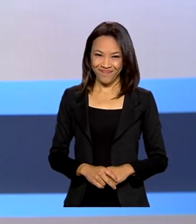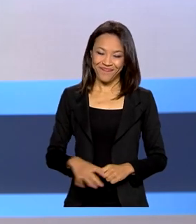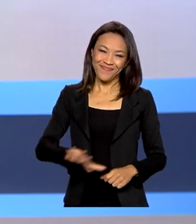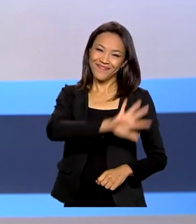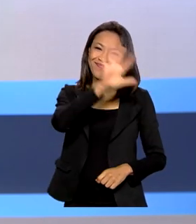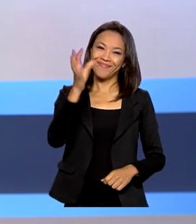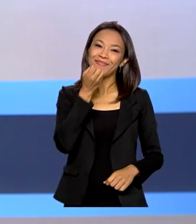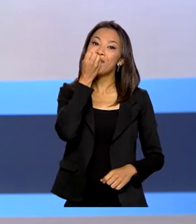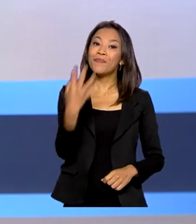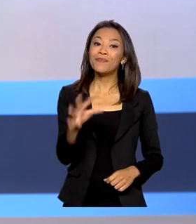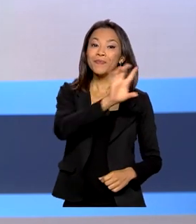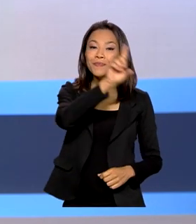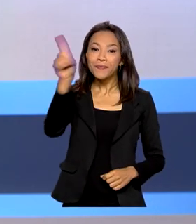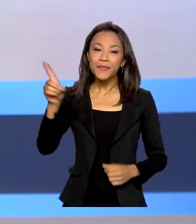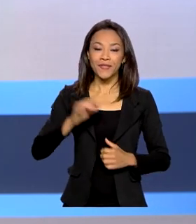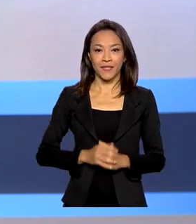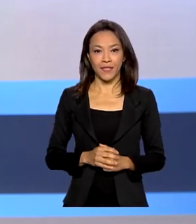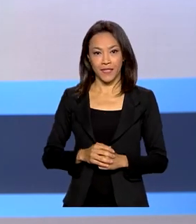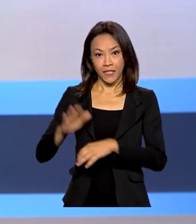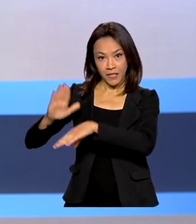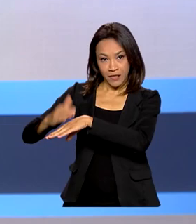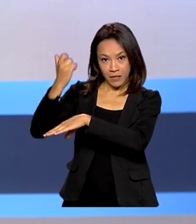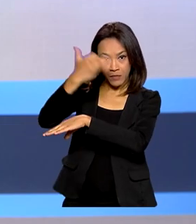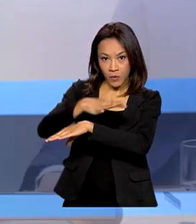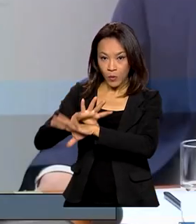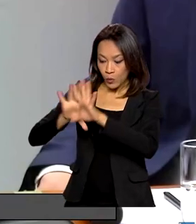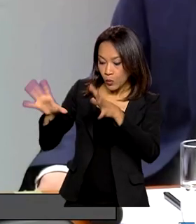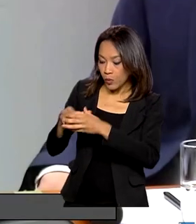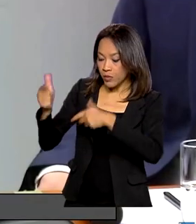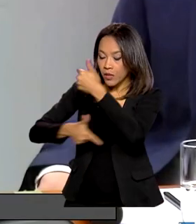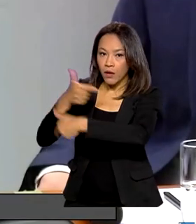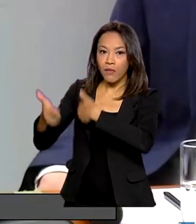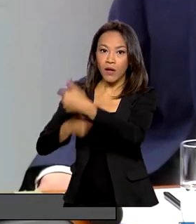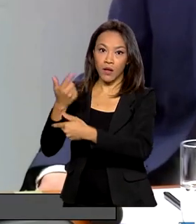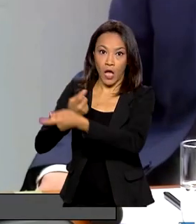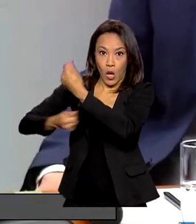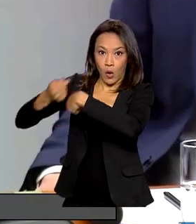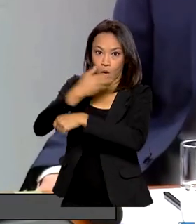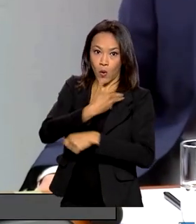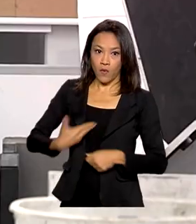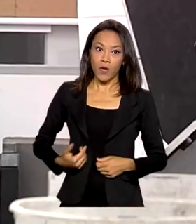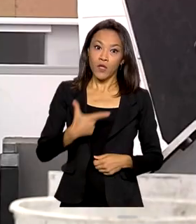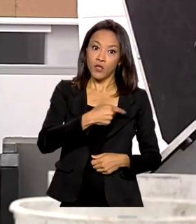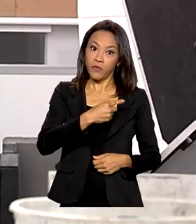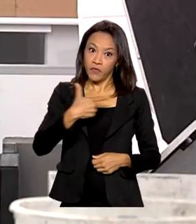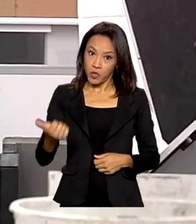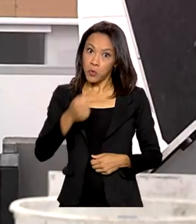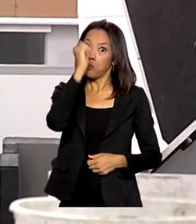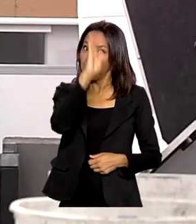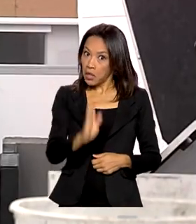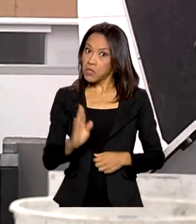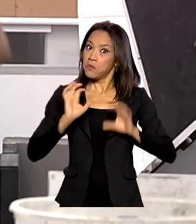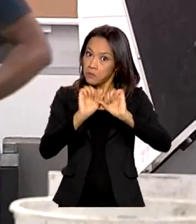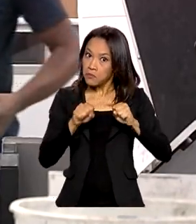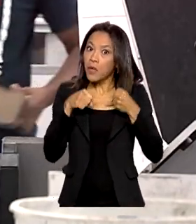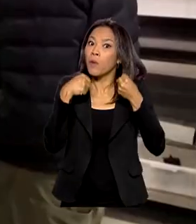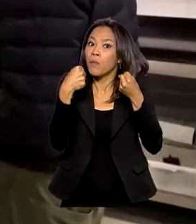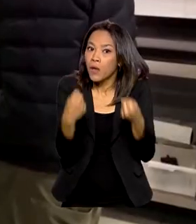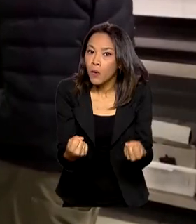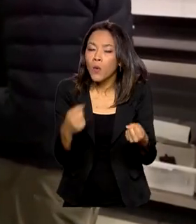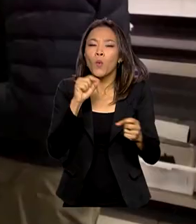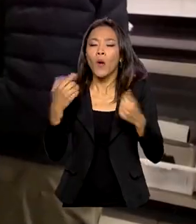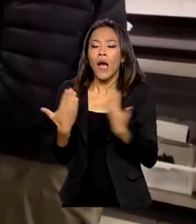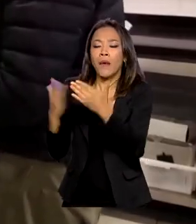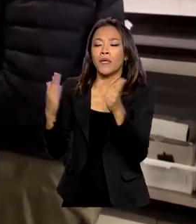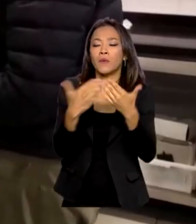Olá, bom dia. Segundo a equipe econômica do governo, em 2021, Brasil deu sinais de recuperação, com